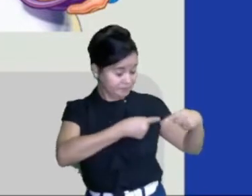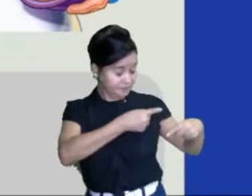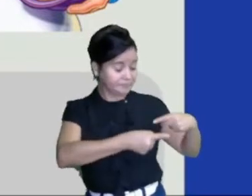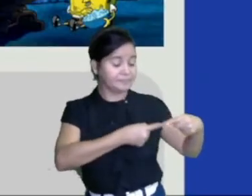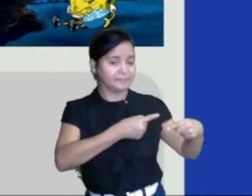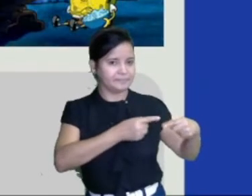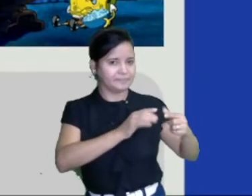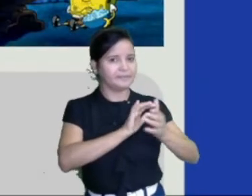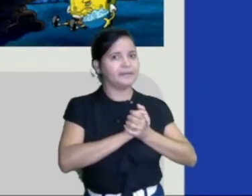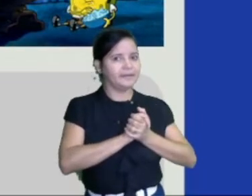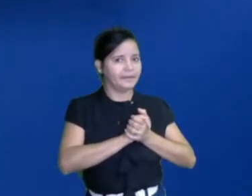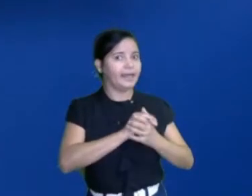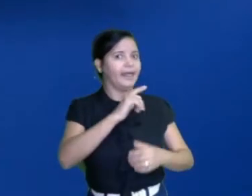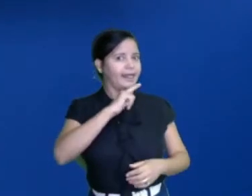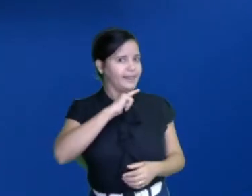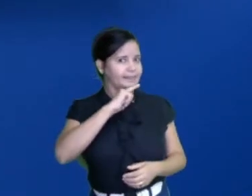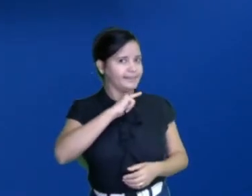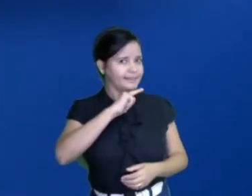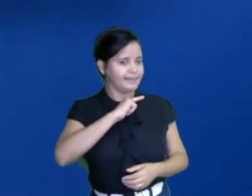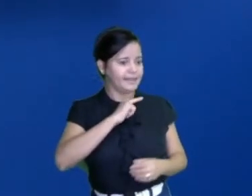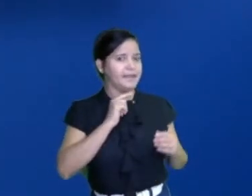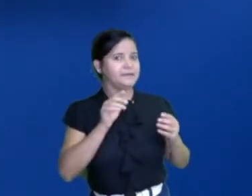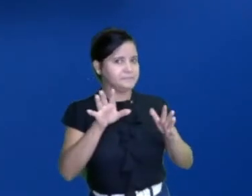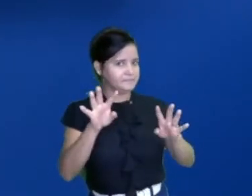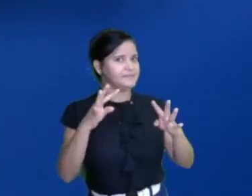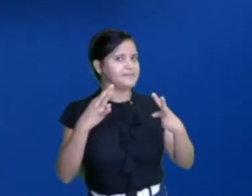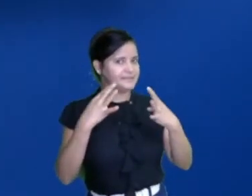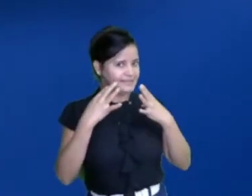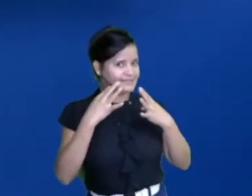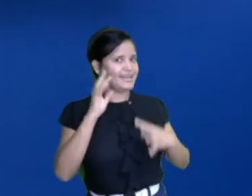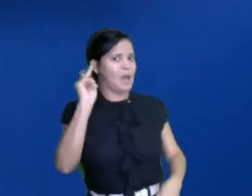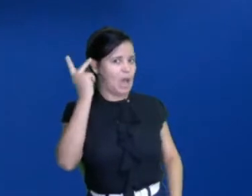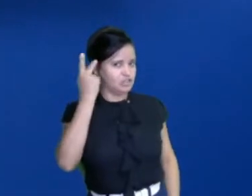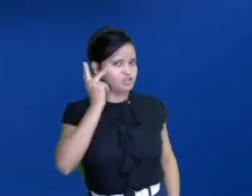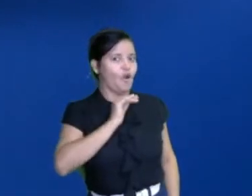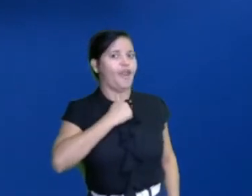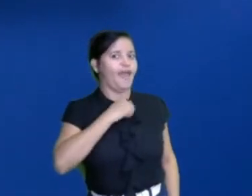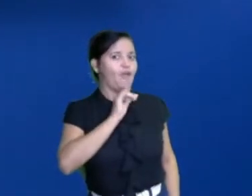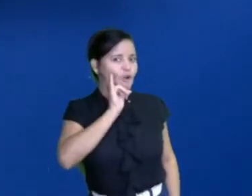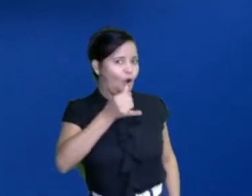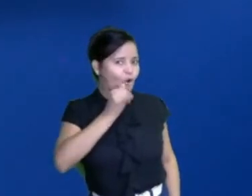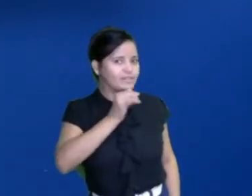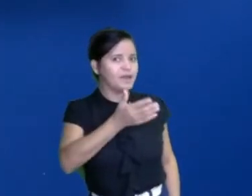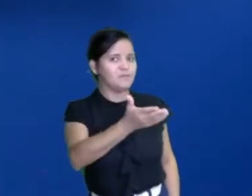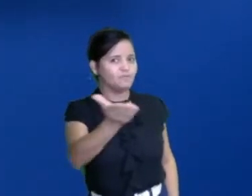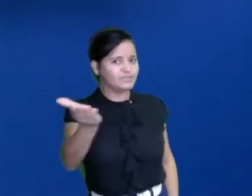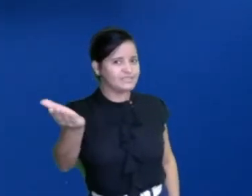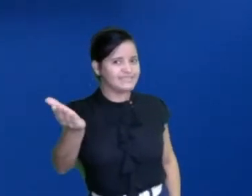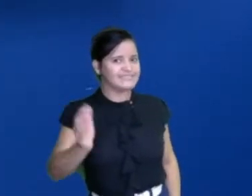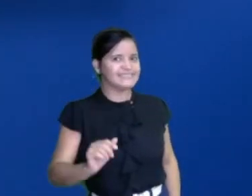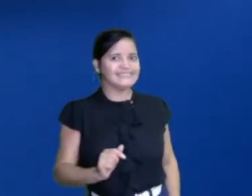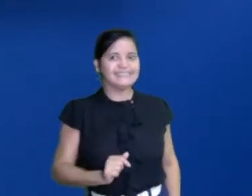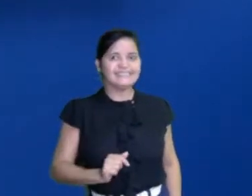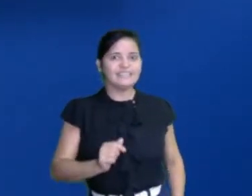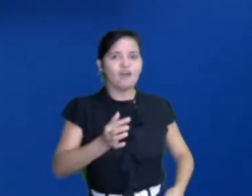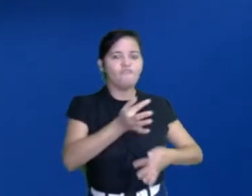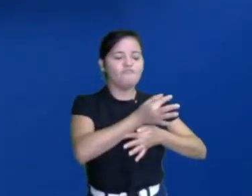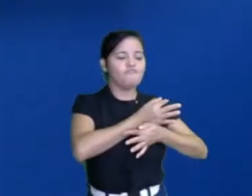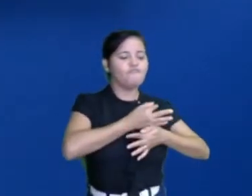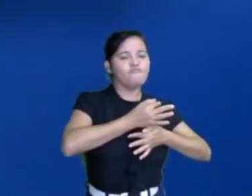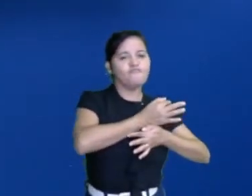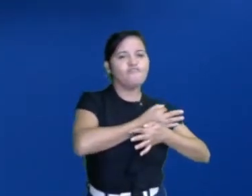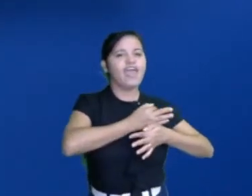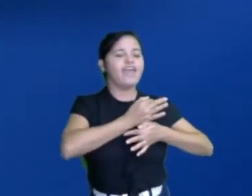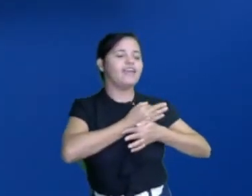geração. Então, preste atenção nessa historinha que eu vou contar pra vocês. Férias